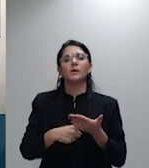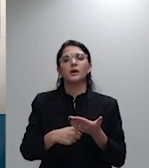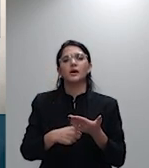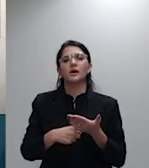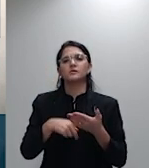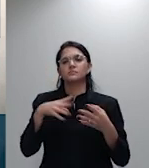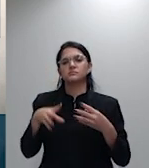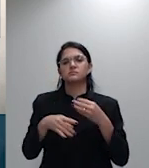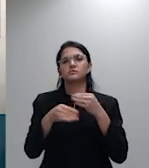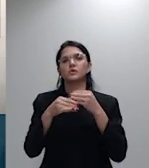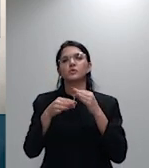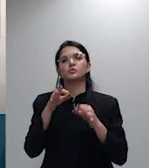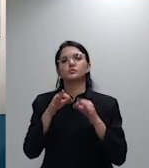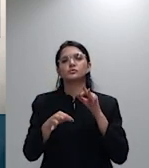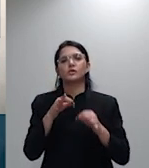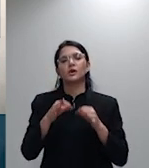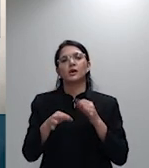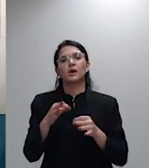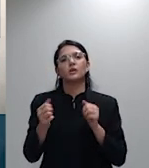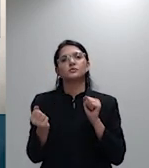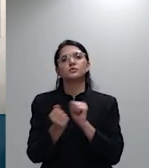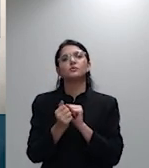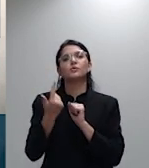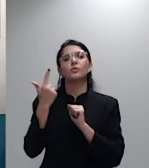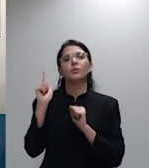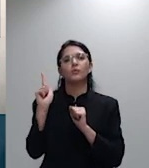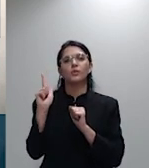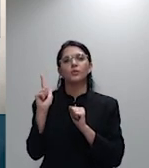outro uma outra recesória R